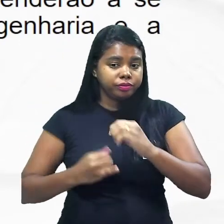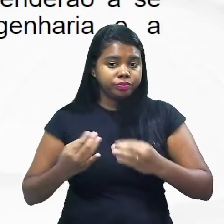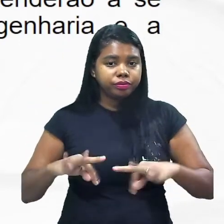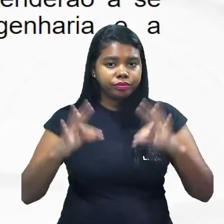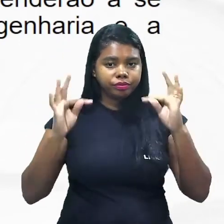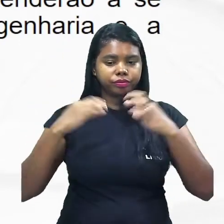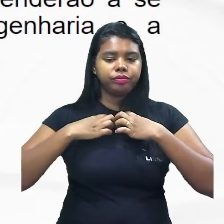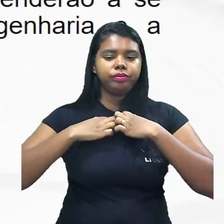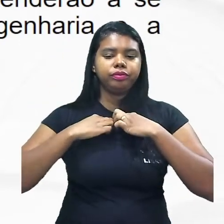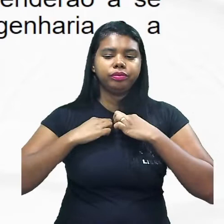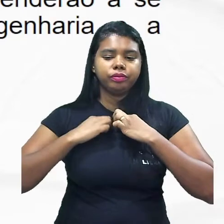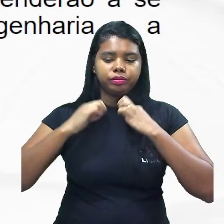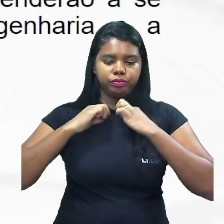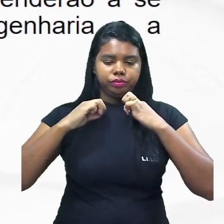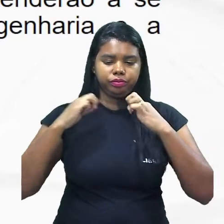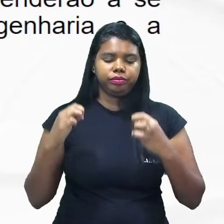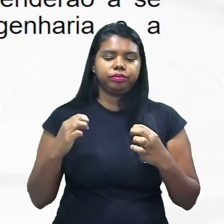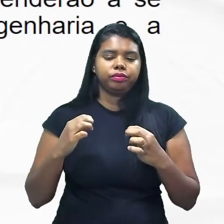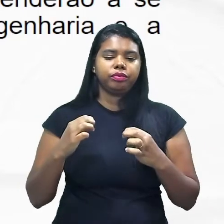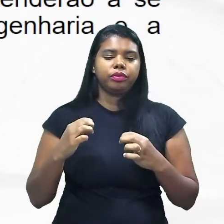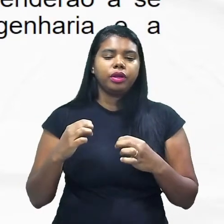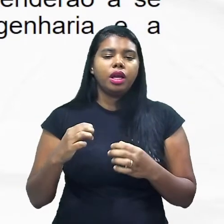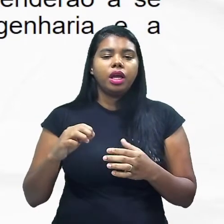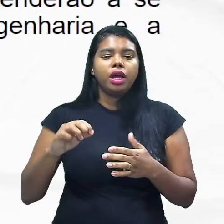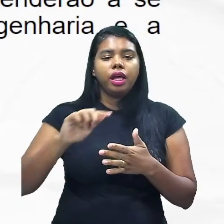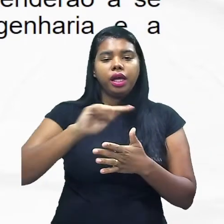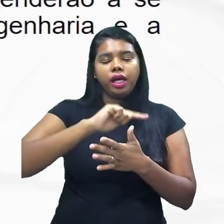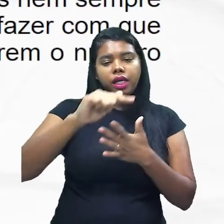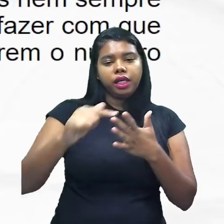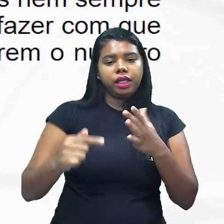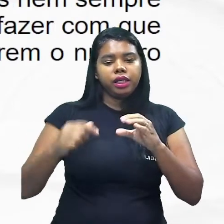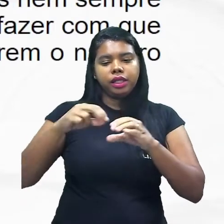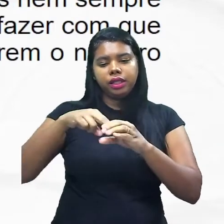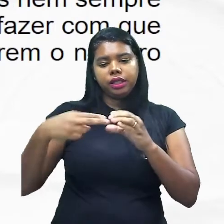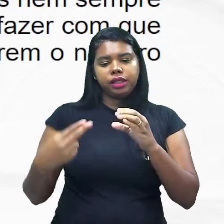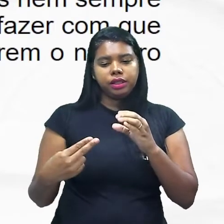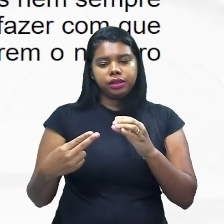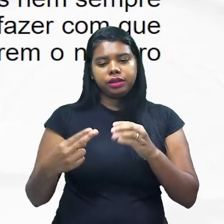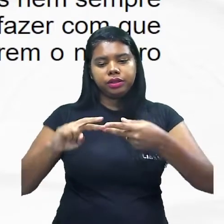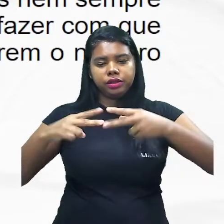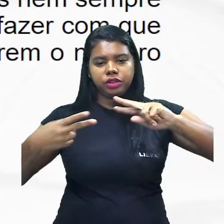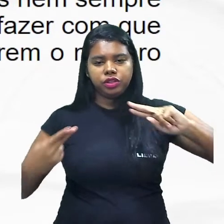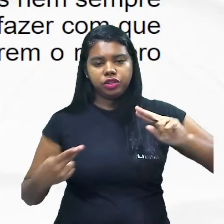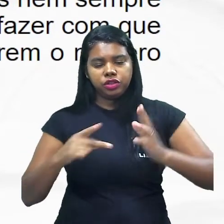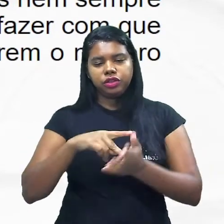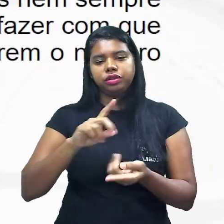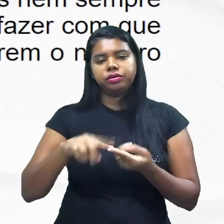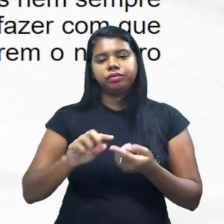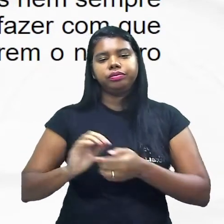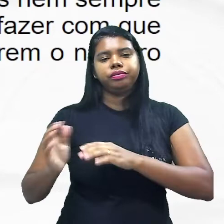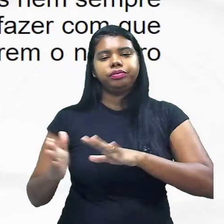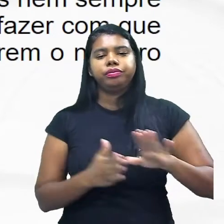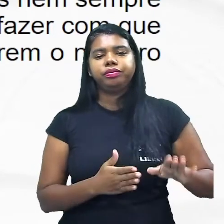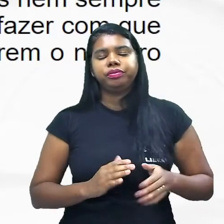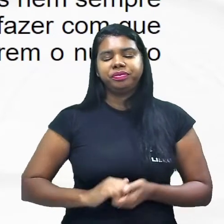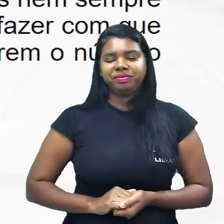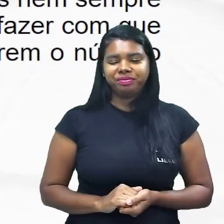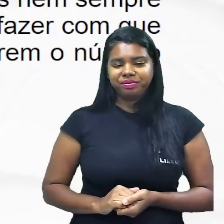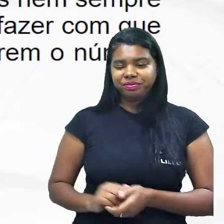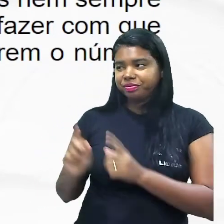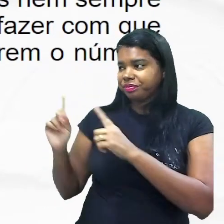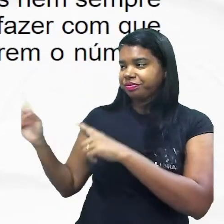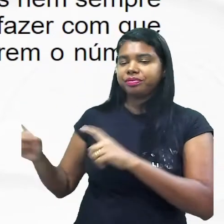tecidos engenharia genética programadores de gêneros no quarto parágrafo ele diz com a mesma